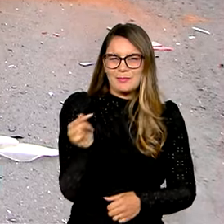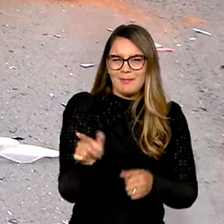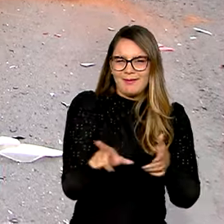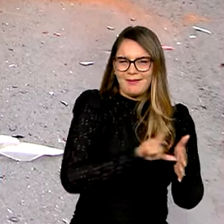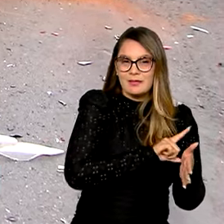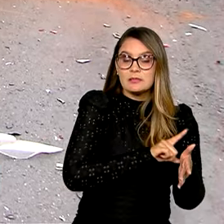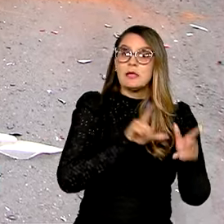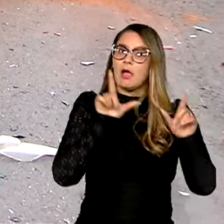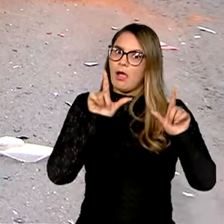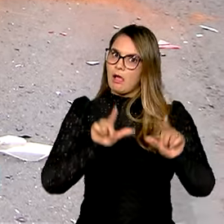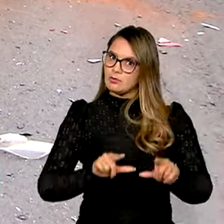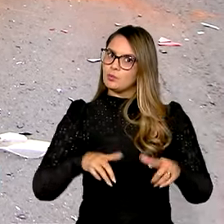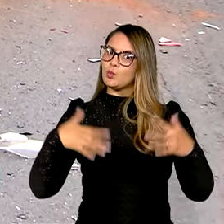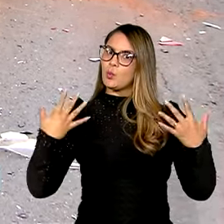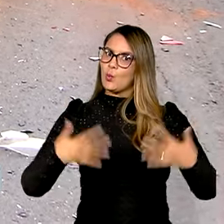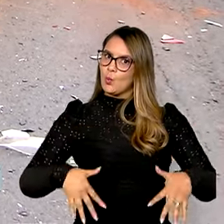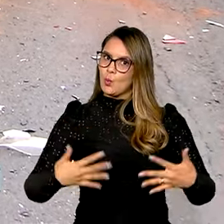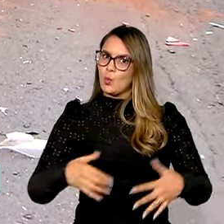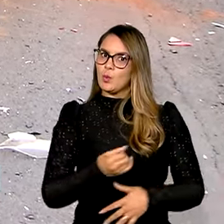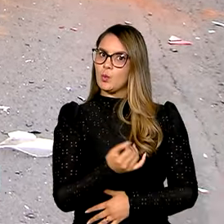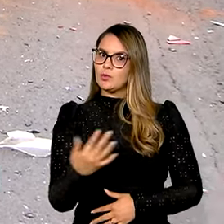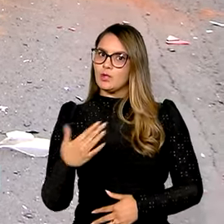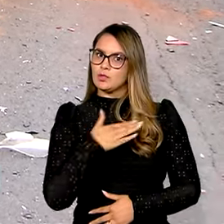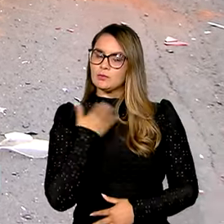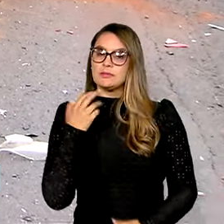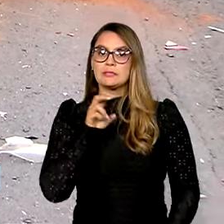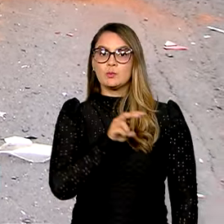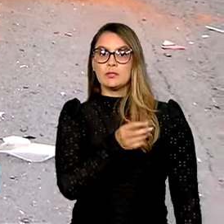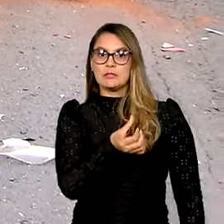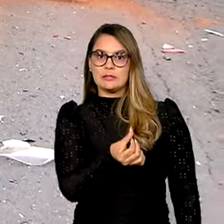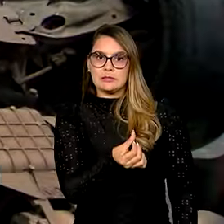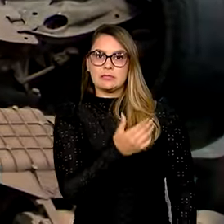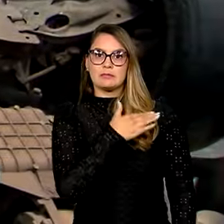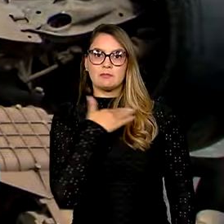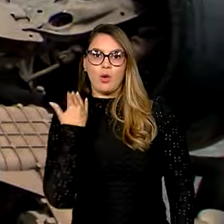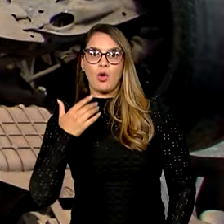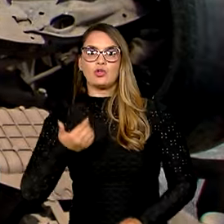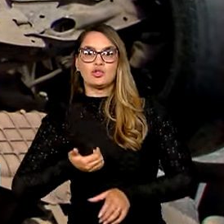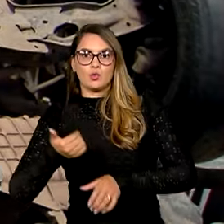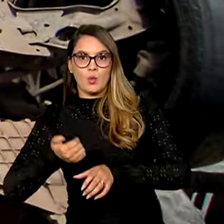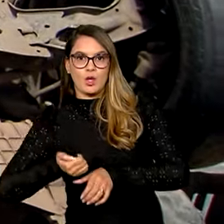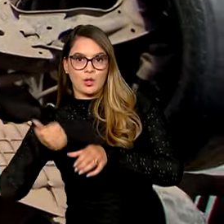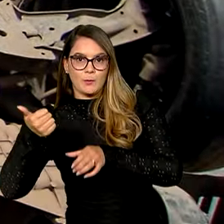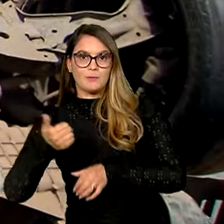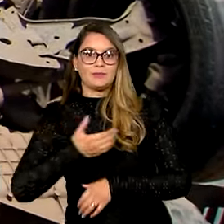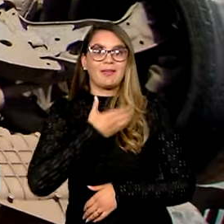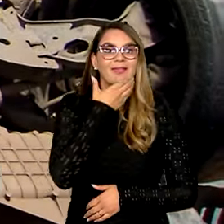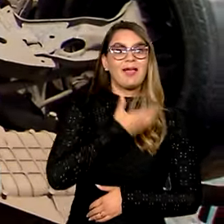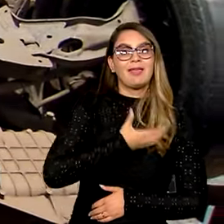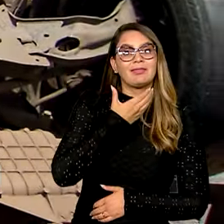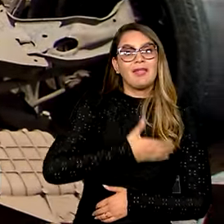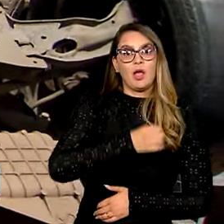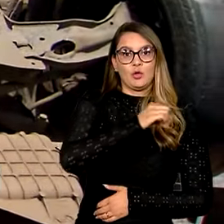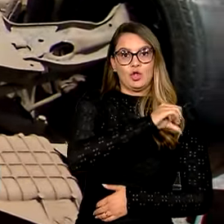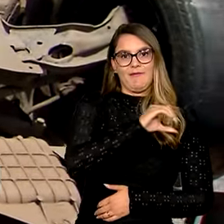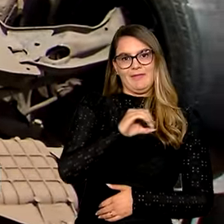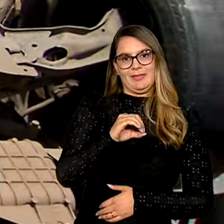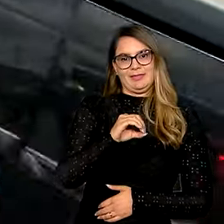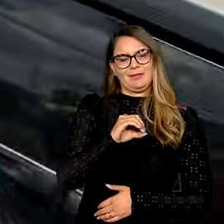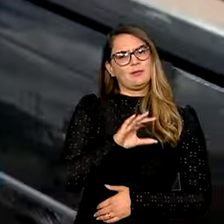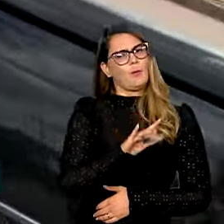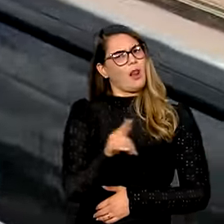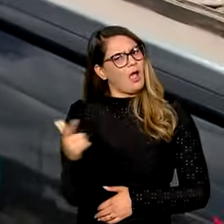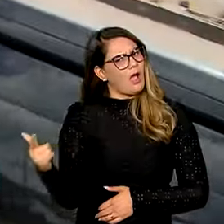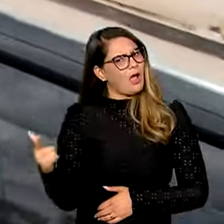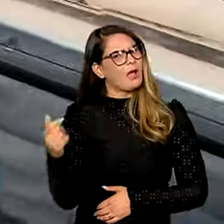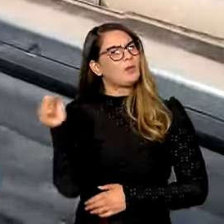a redução é bem expressiva no número de mortes. Ou seja, foram 56 mortes no ano novo, no Natal foram 90. Então, não há como negar